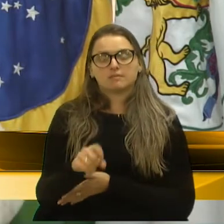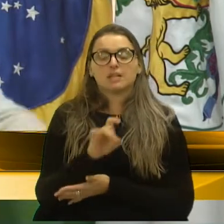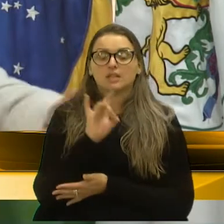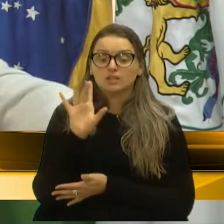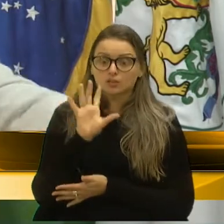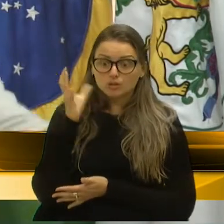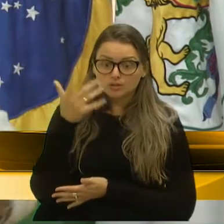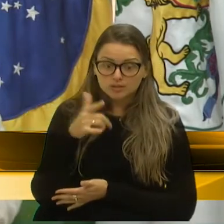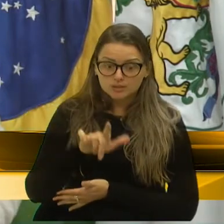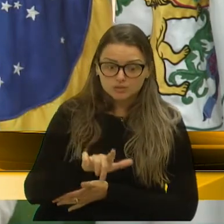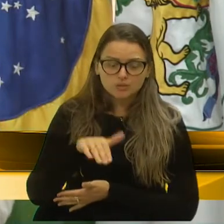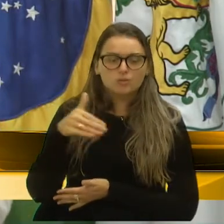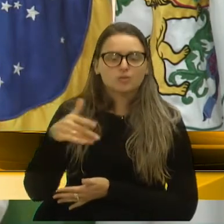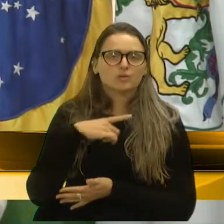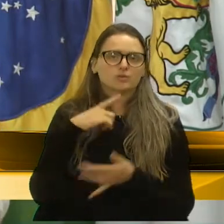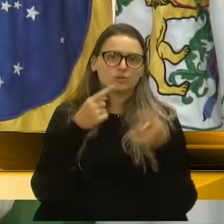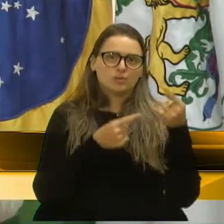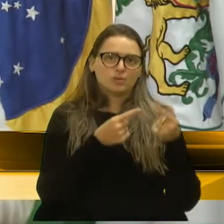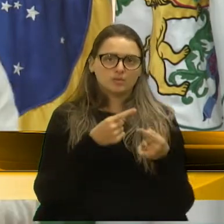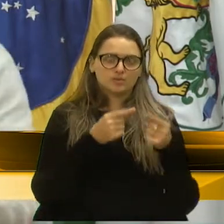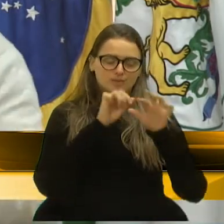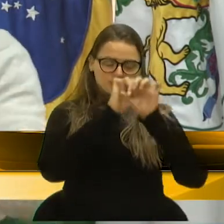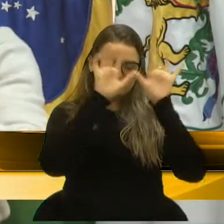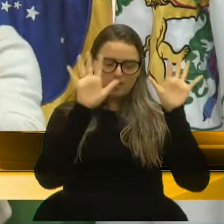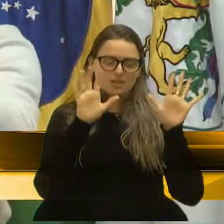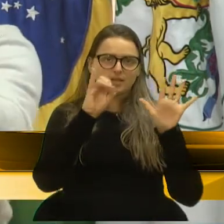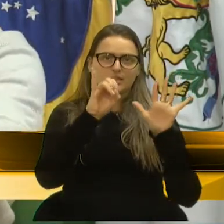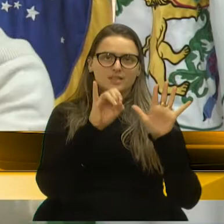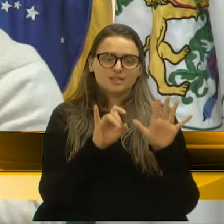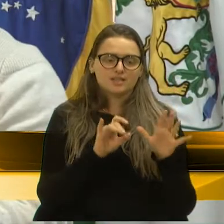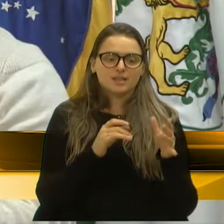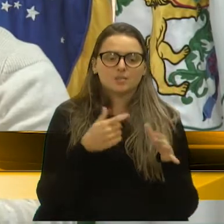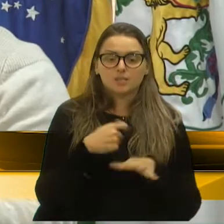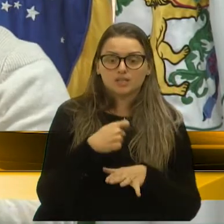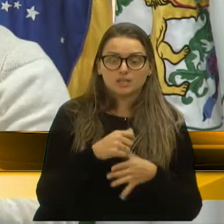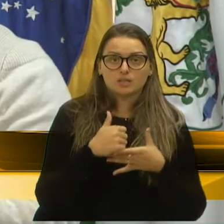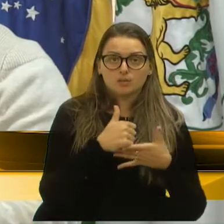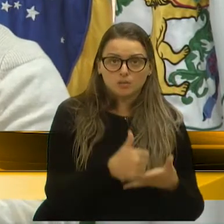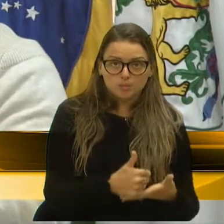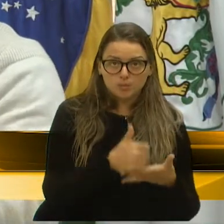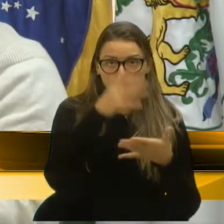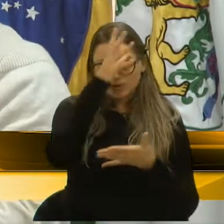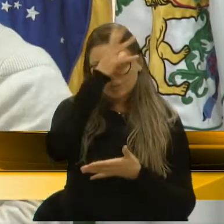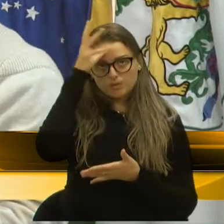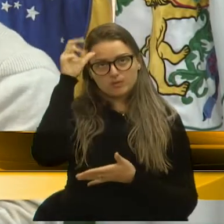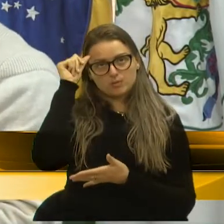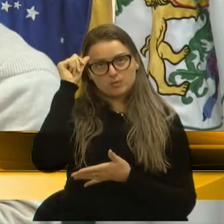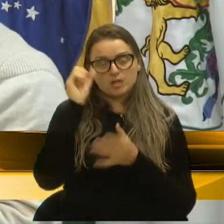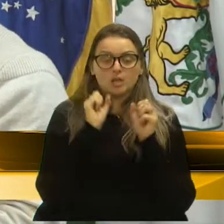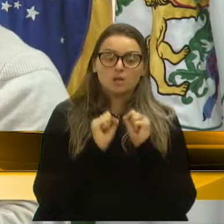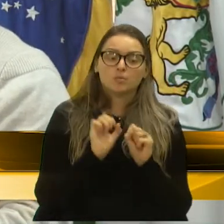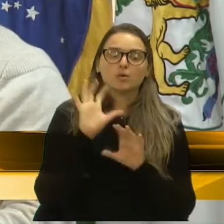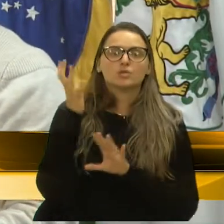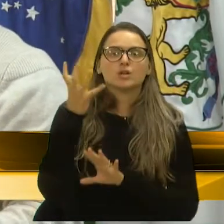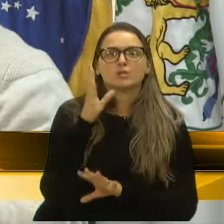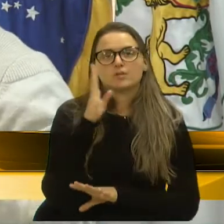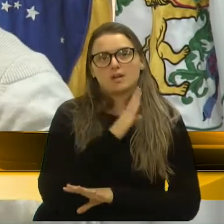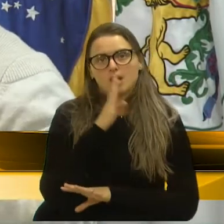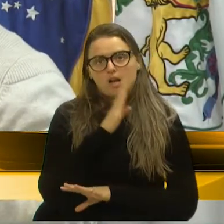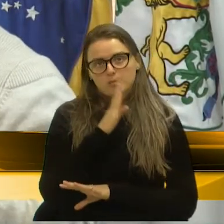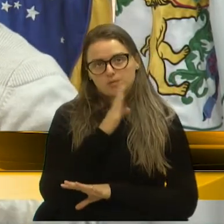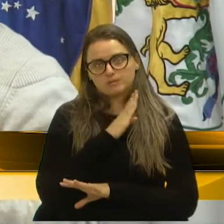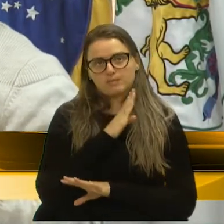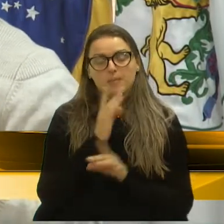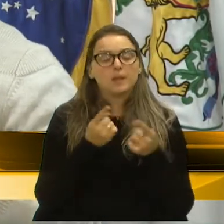vai acontecer isso com o debate aqui dentro, então se depender do município, talvez se resolva isso rapidamente, mas